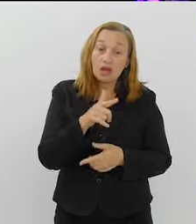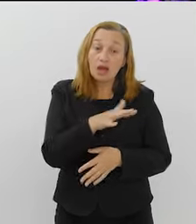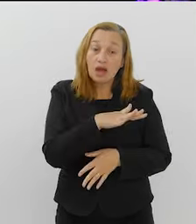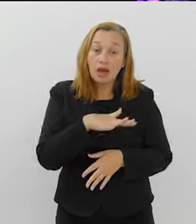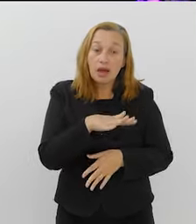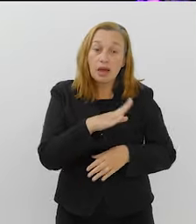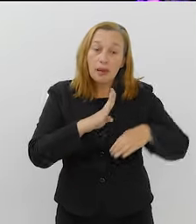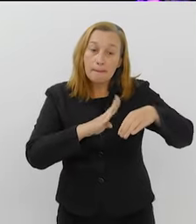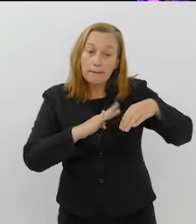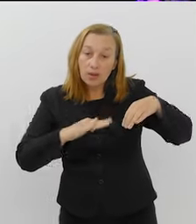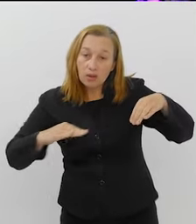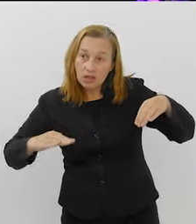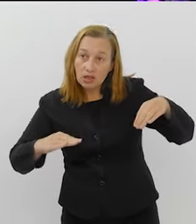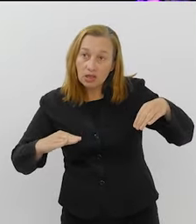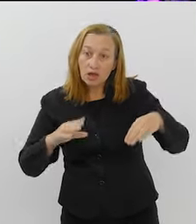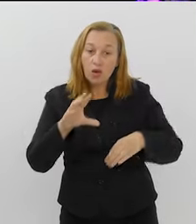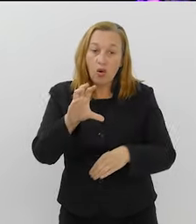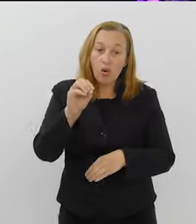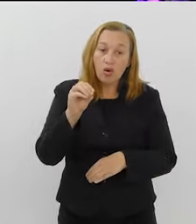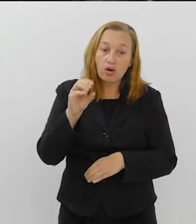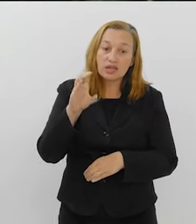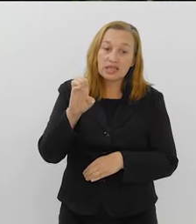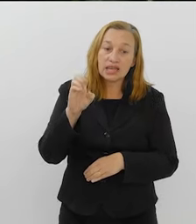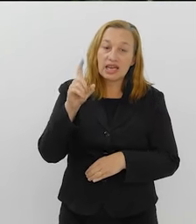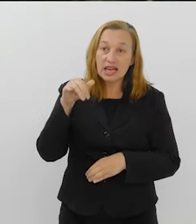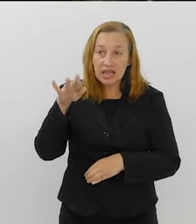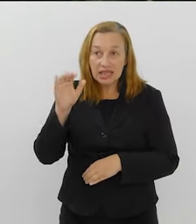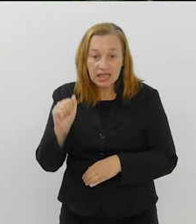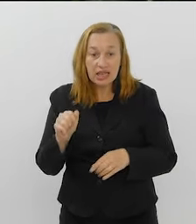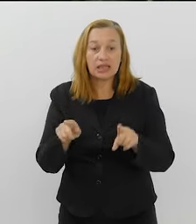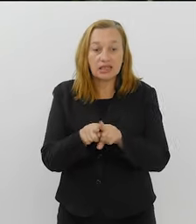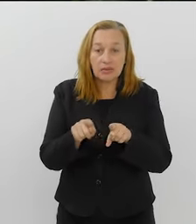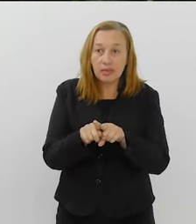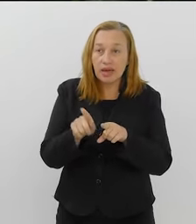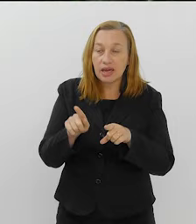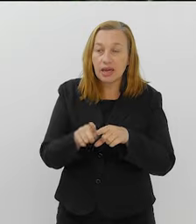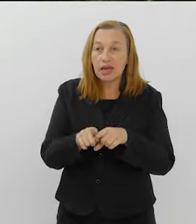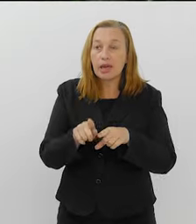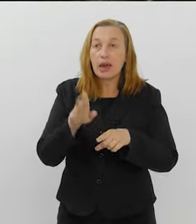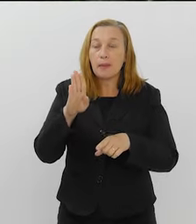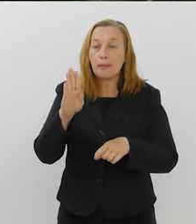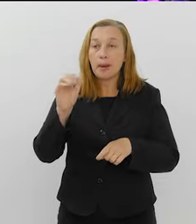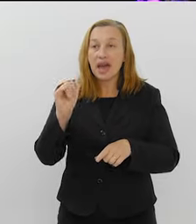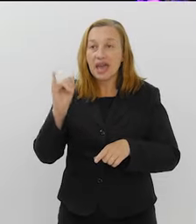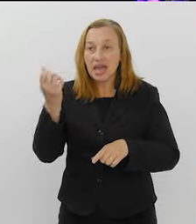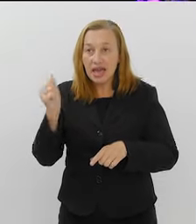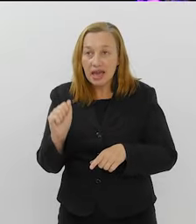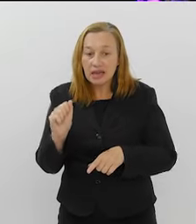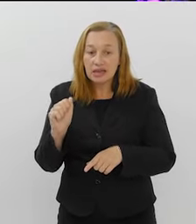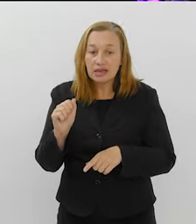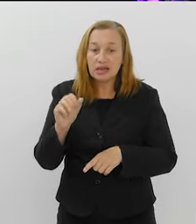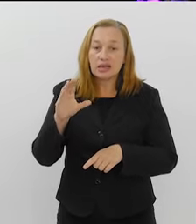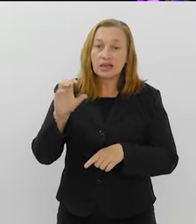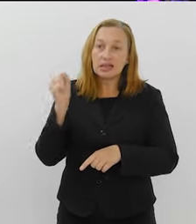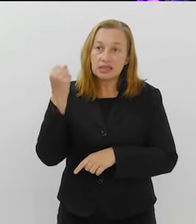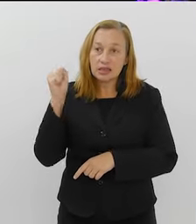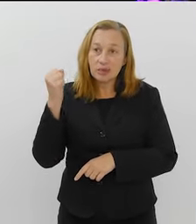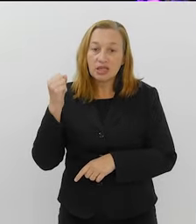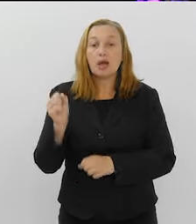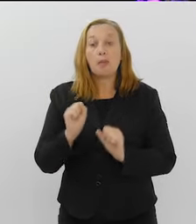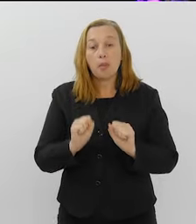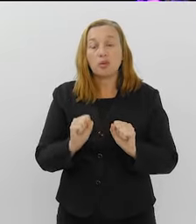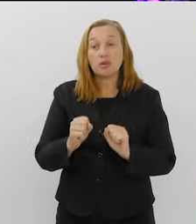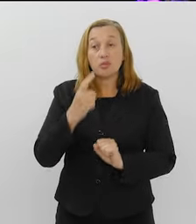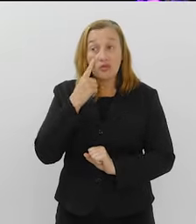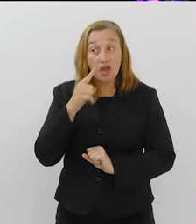região de drenagem da Baía de Guanabara, a Oceânica e também a da Baía de Sepitiba. Então, nesse sentido, a gente consegue pegar